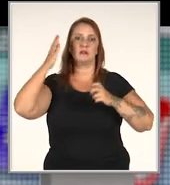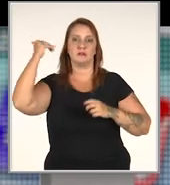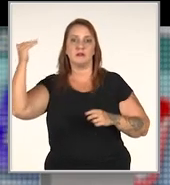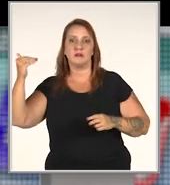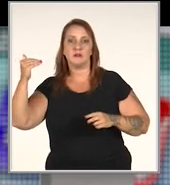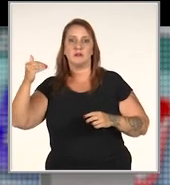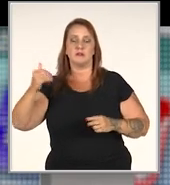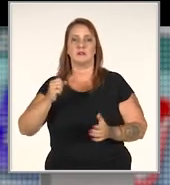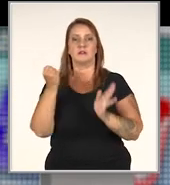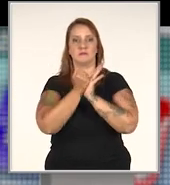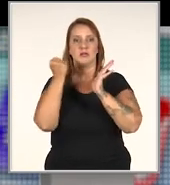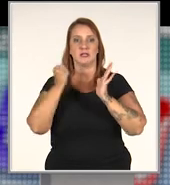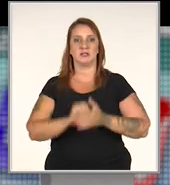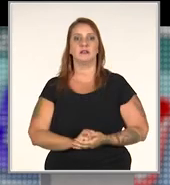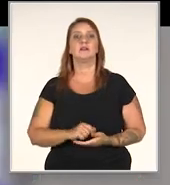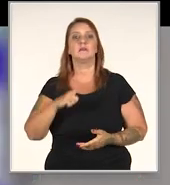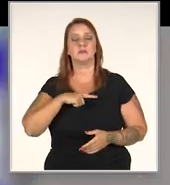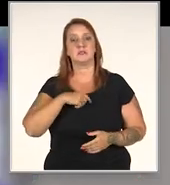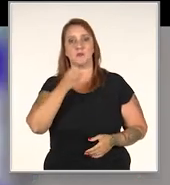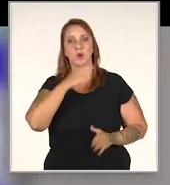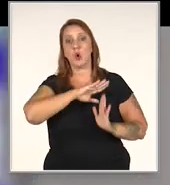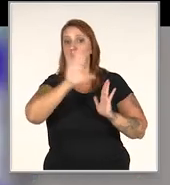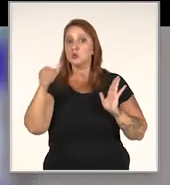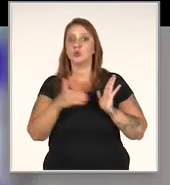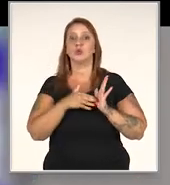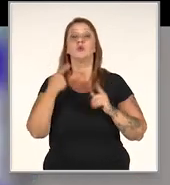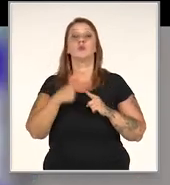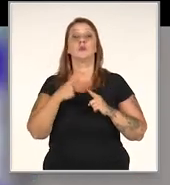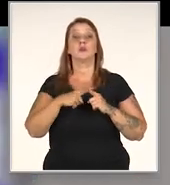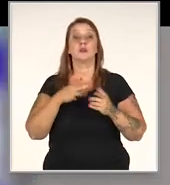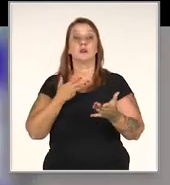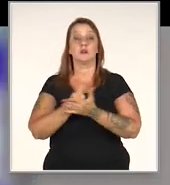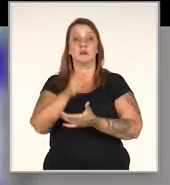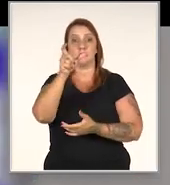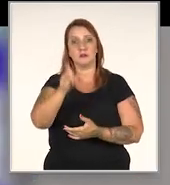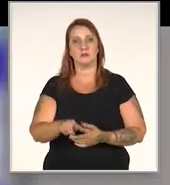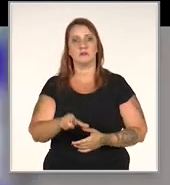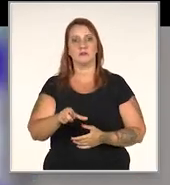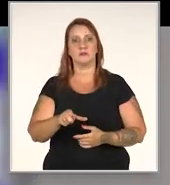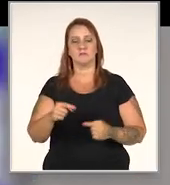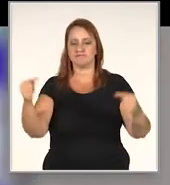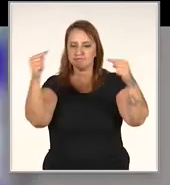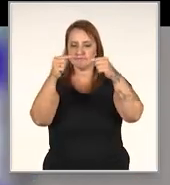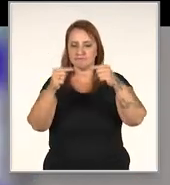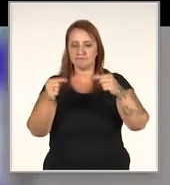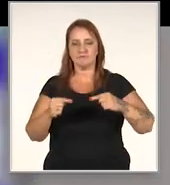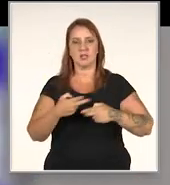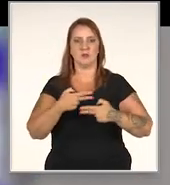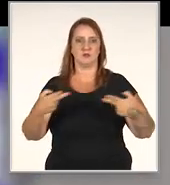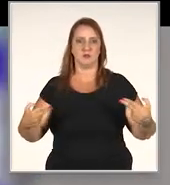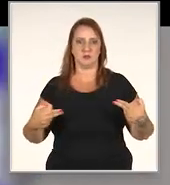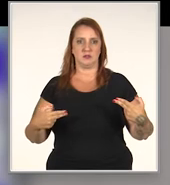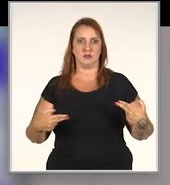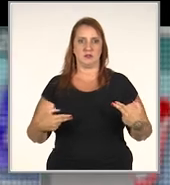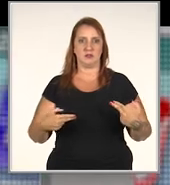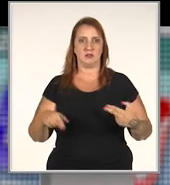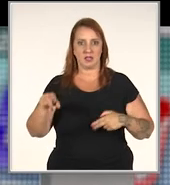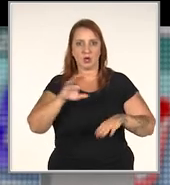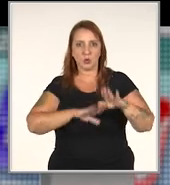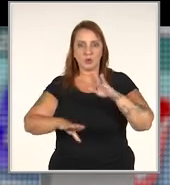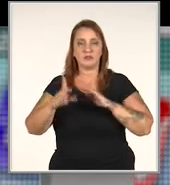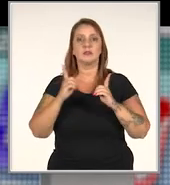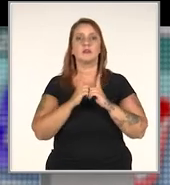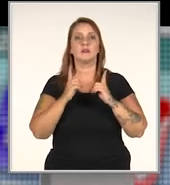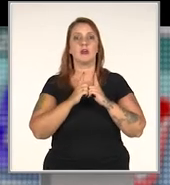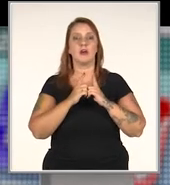e muito mais reputação para a marca. Você tem que ser bom em tudo, até porque o consumidor, ele relaciona muito essas coisas, né? E esse